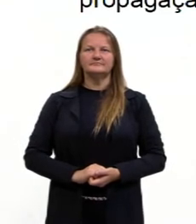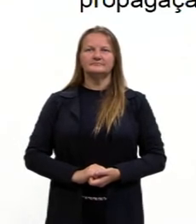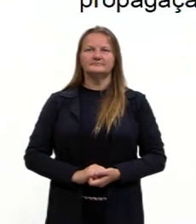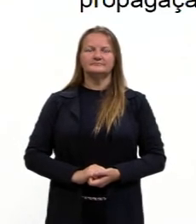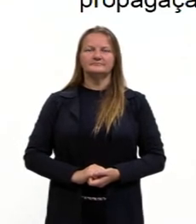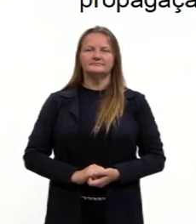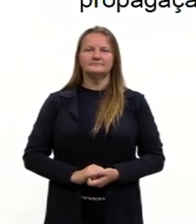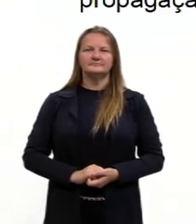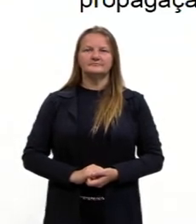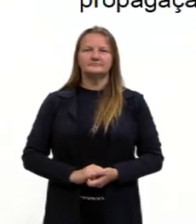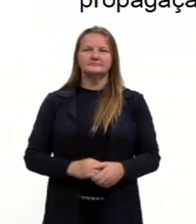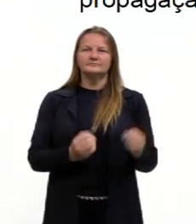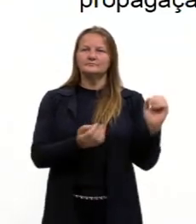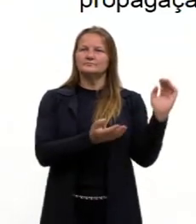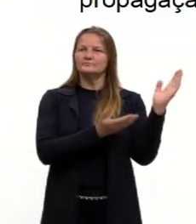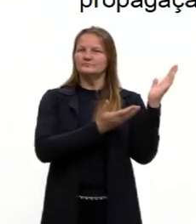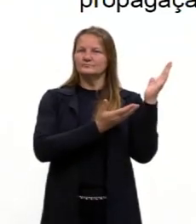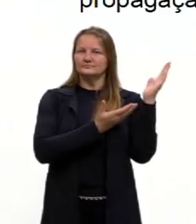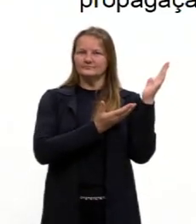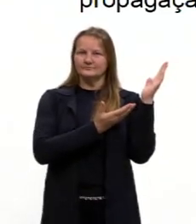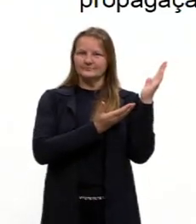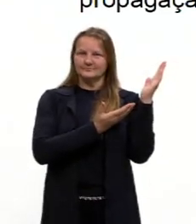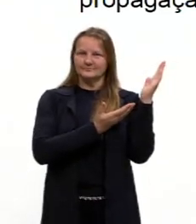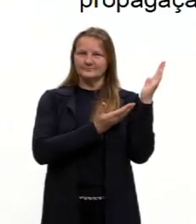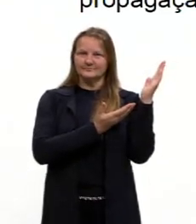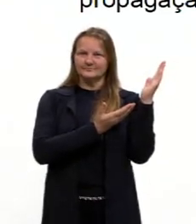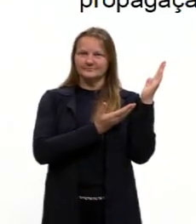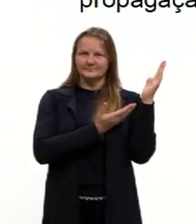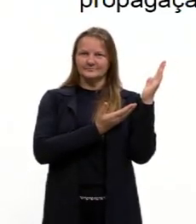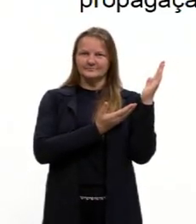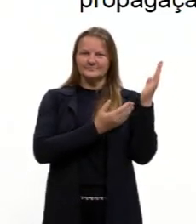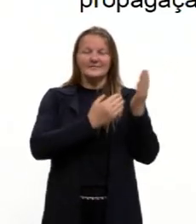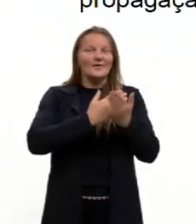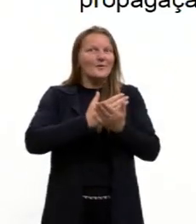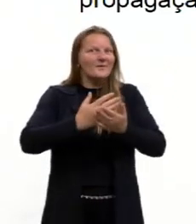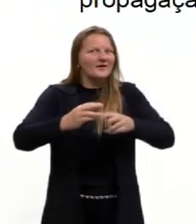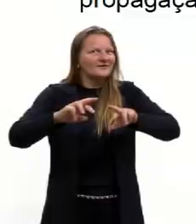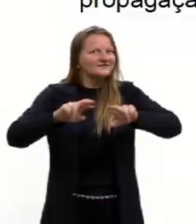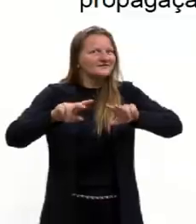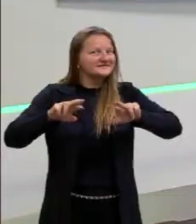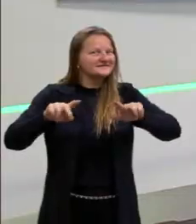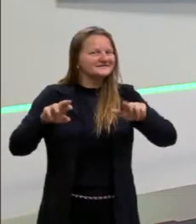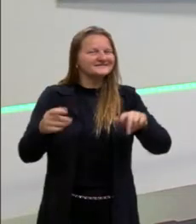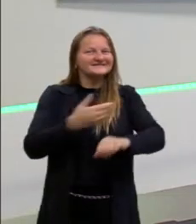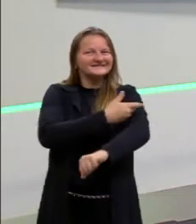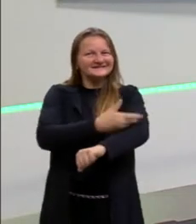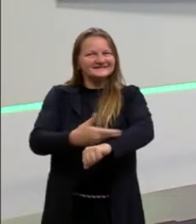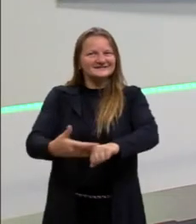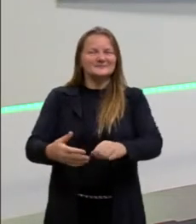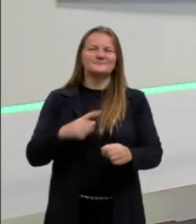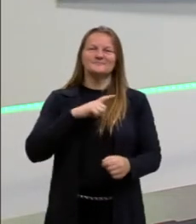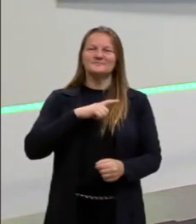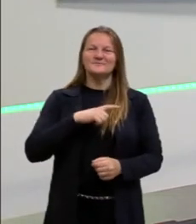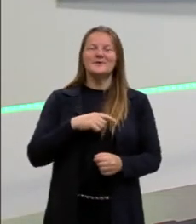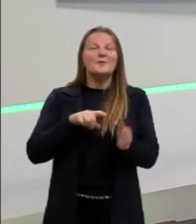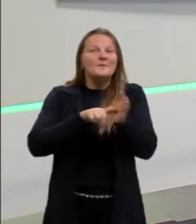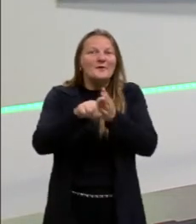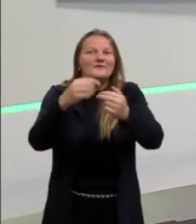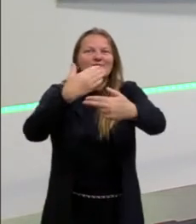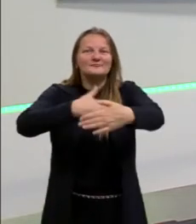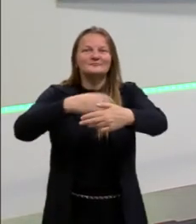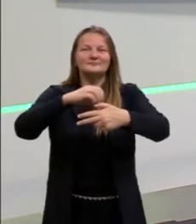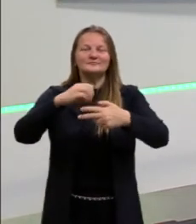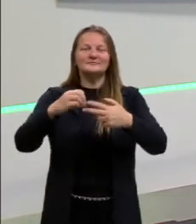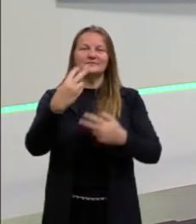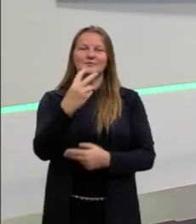Bom, então eu já trouxe aqui para iniciar, uma aula então um pouco diferente do que a gente está acostumado, uma questão do ENEM de